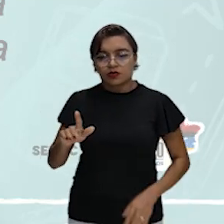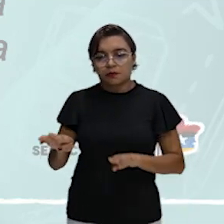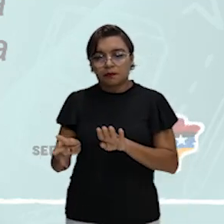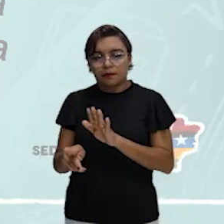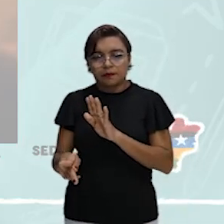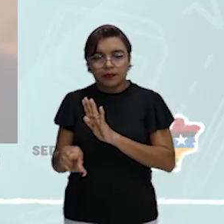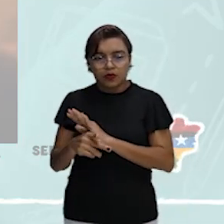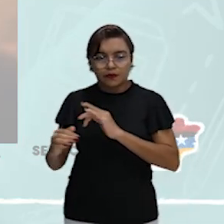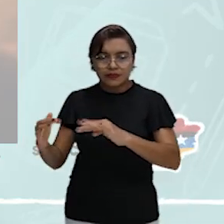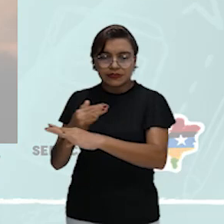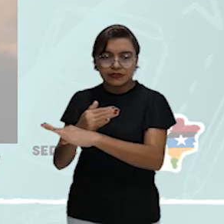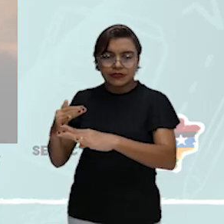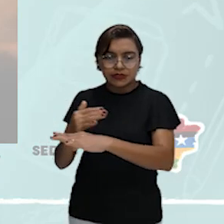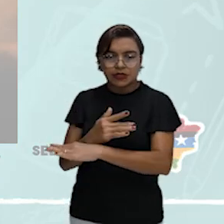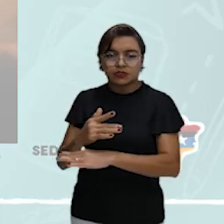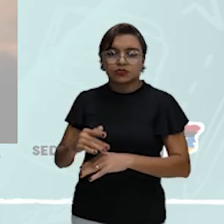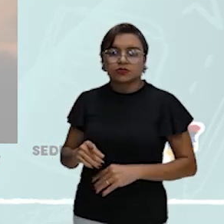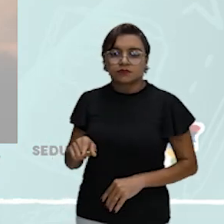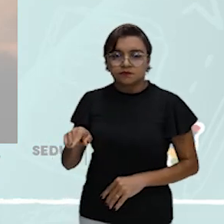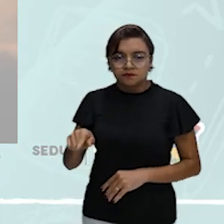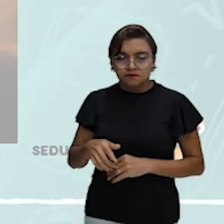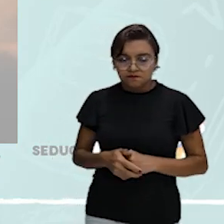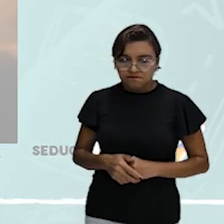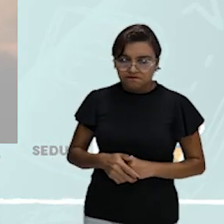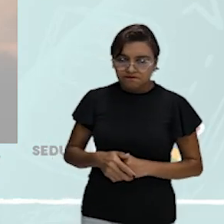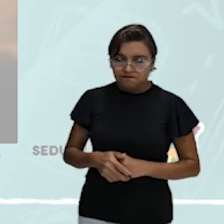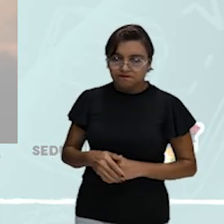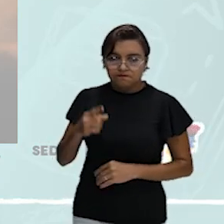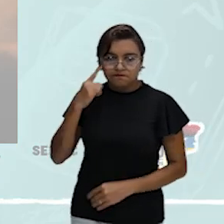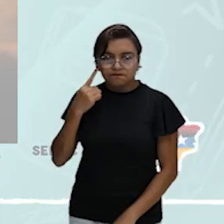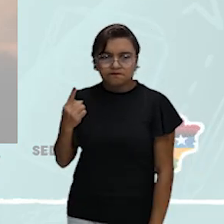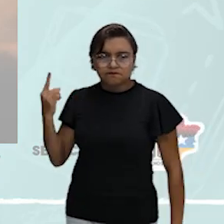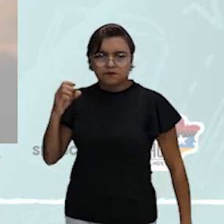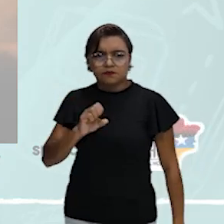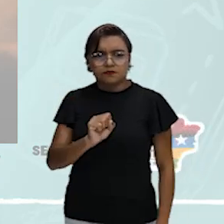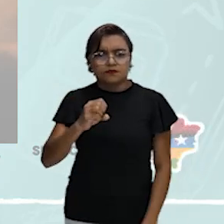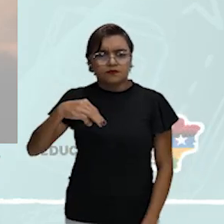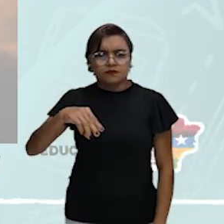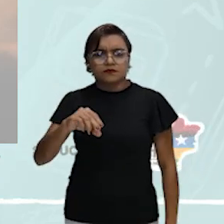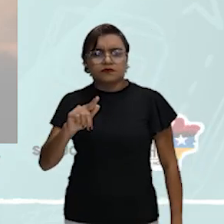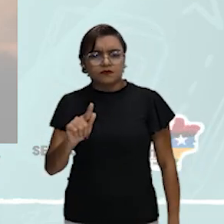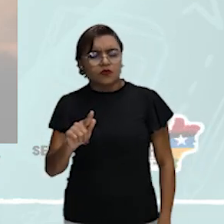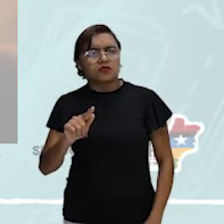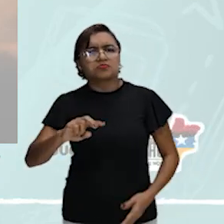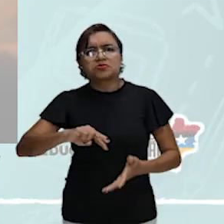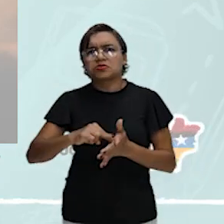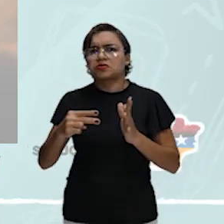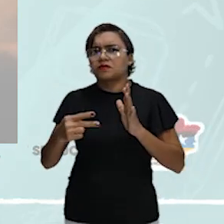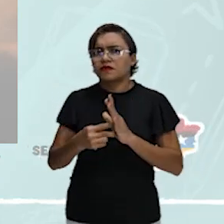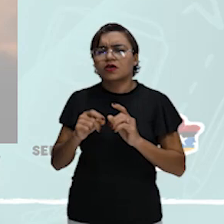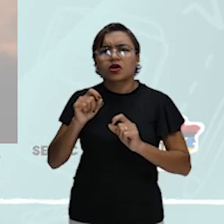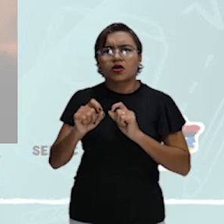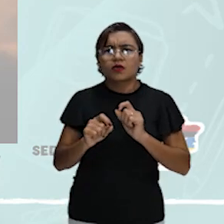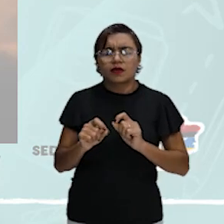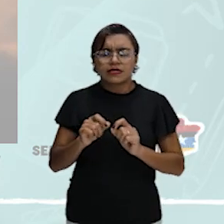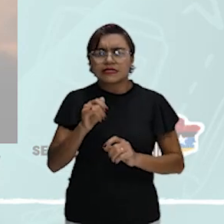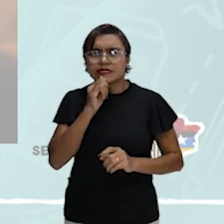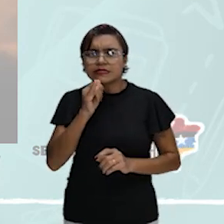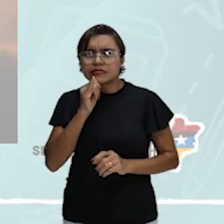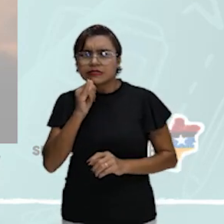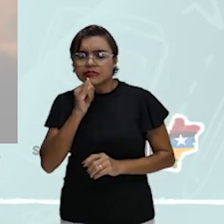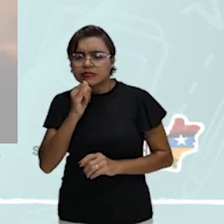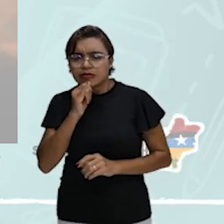primeiramente, importante, vamos lembrar. O smog, o é esse smog, Marco? Smog é a junção da palavra smoke, fumaça com neblina,